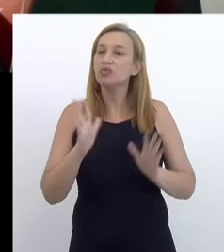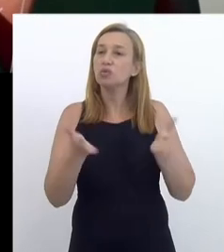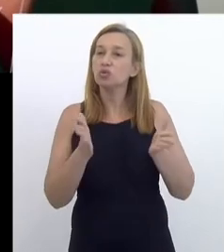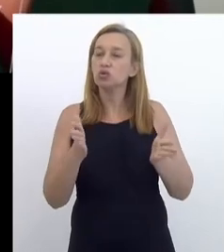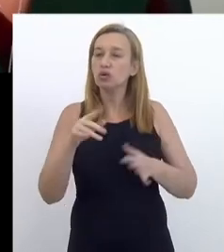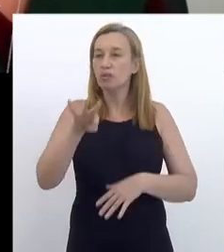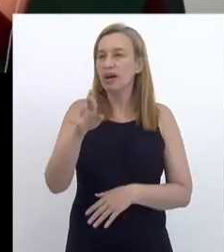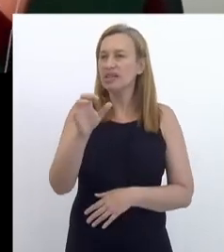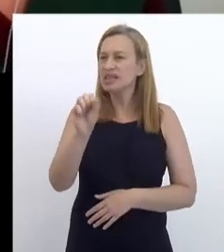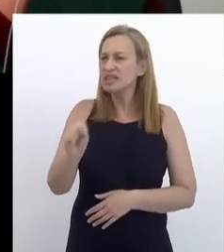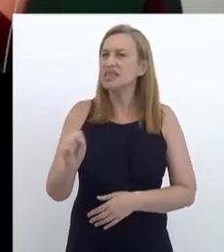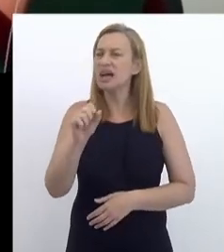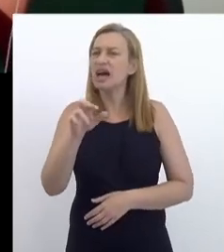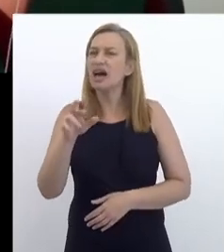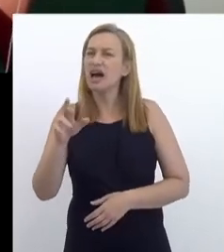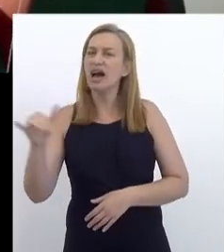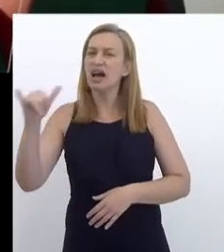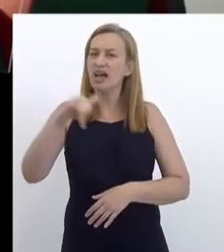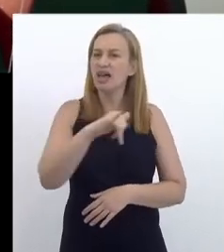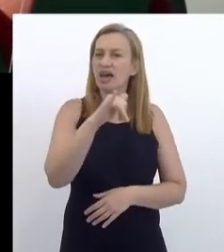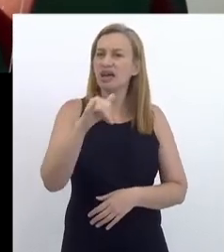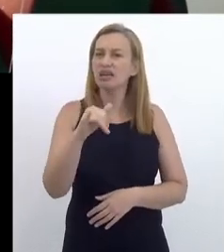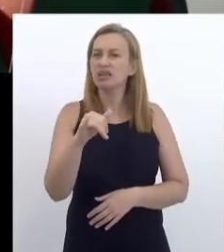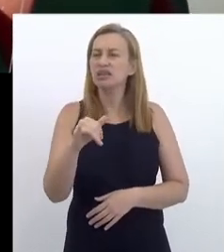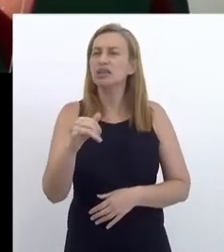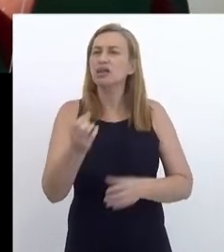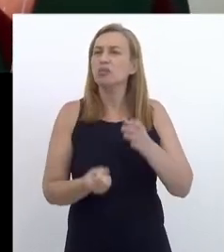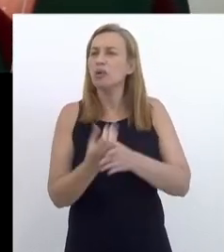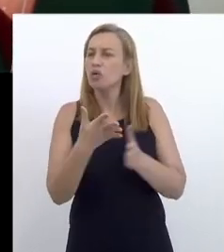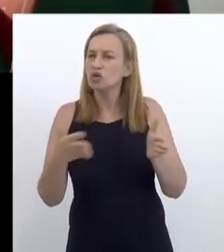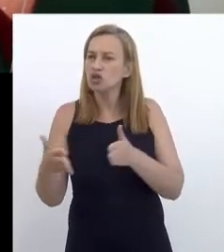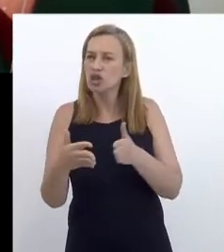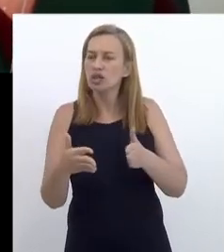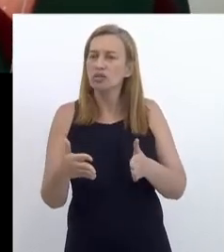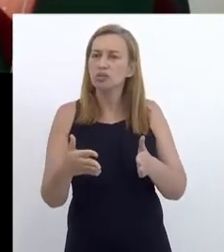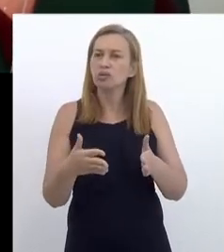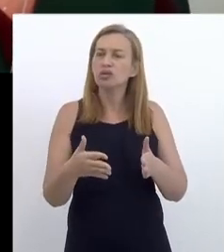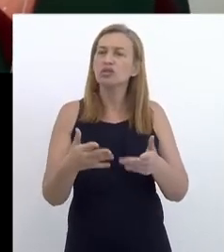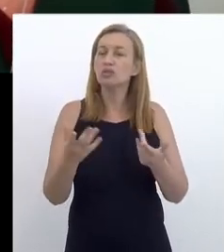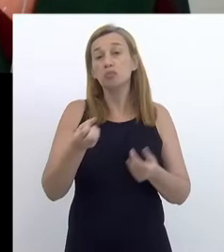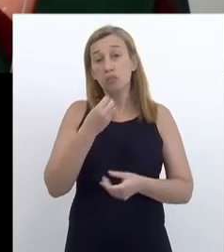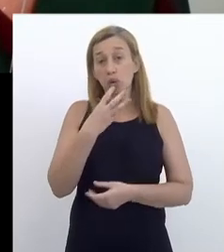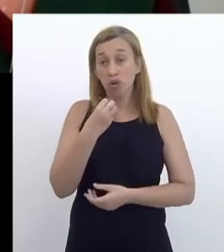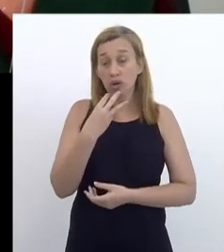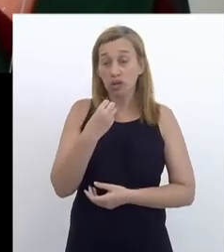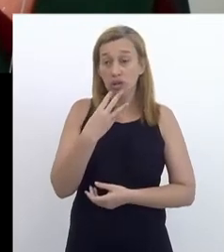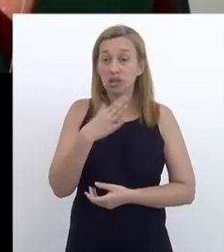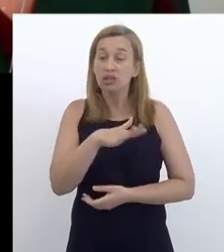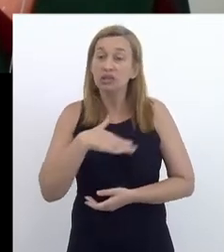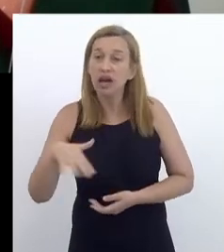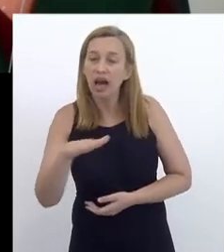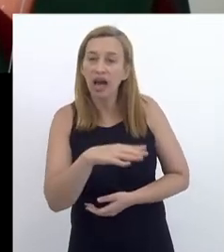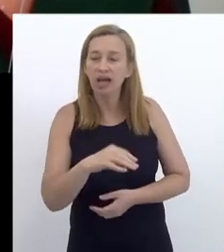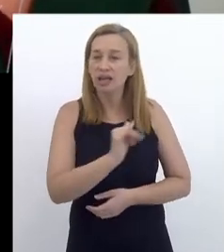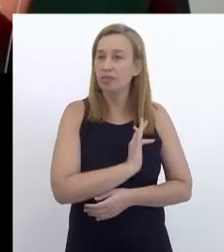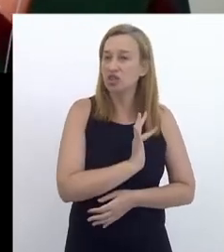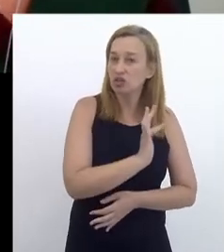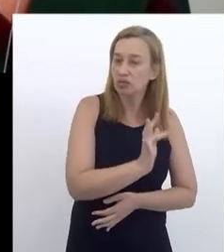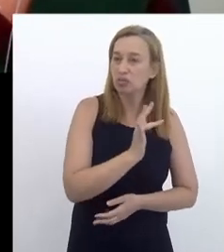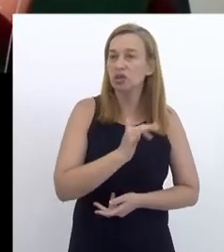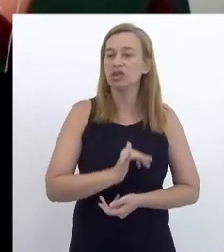hoje uma bacia aérea, do ponto de vista ambiental, para gerar projetos de termalicidade, bastante favorável na região da Baixada